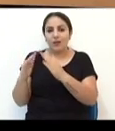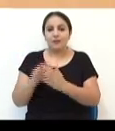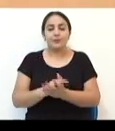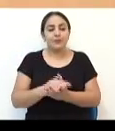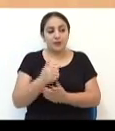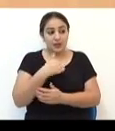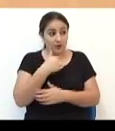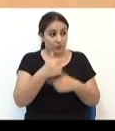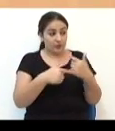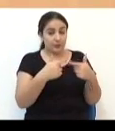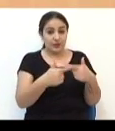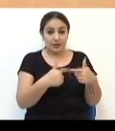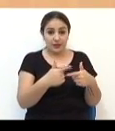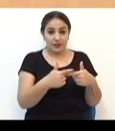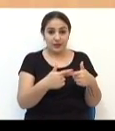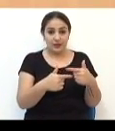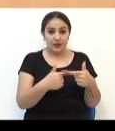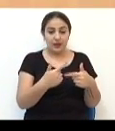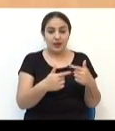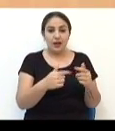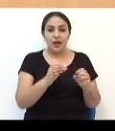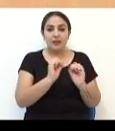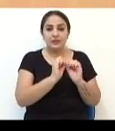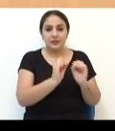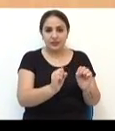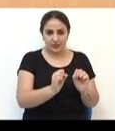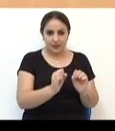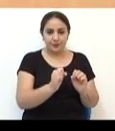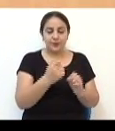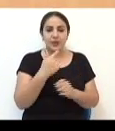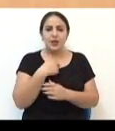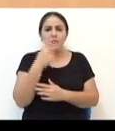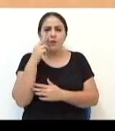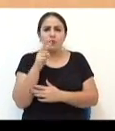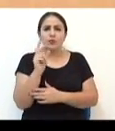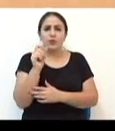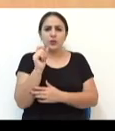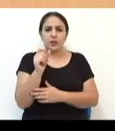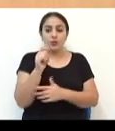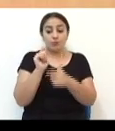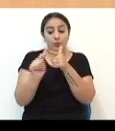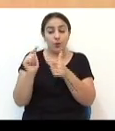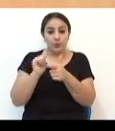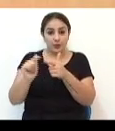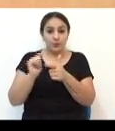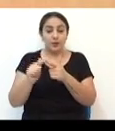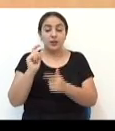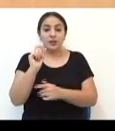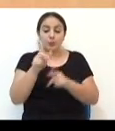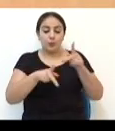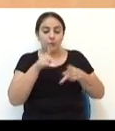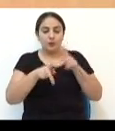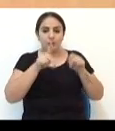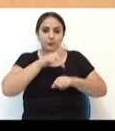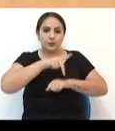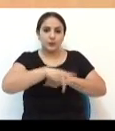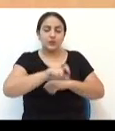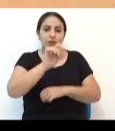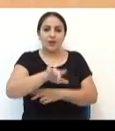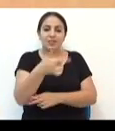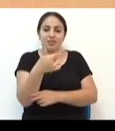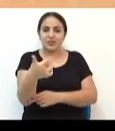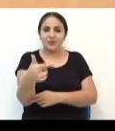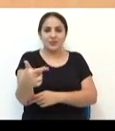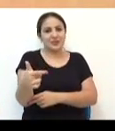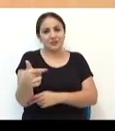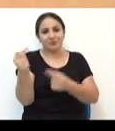trabalhei na Secretaria de Habitação, que fui coordenador de Habitação Popular, eu vejo o grande problema da população de Passo Fundo é